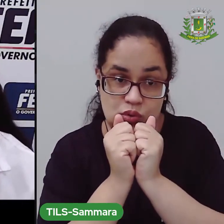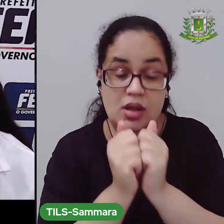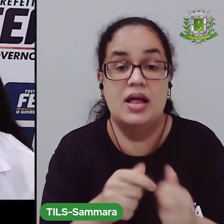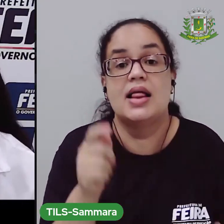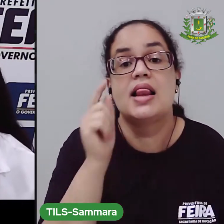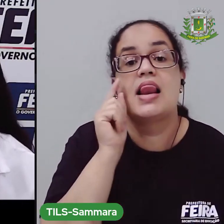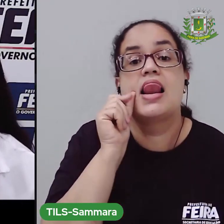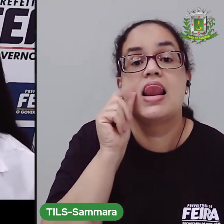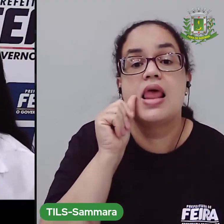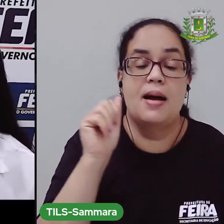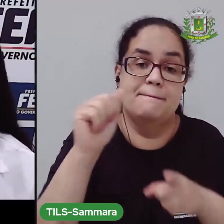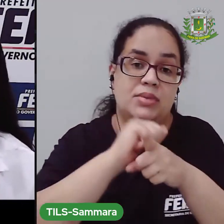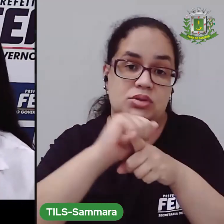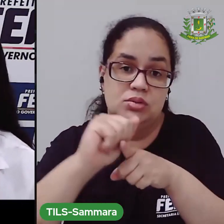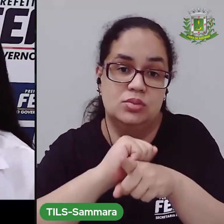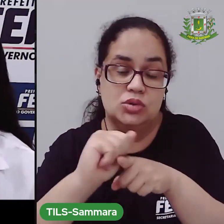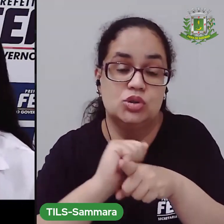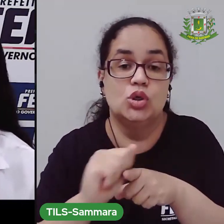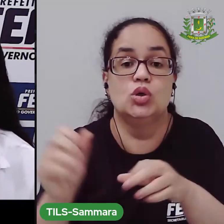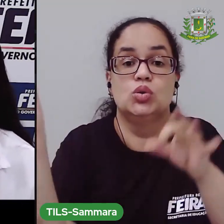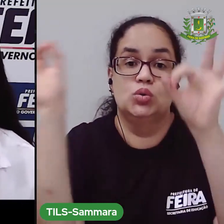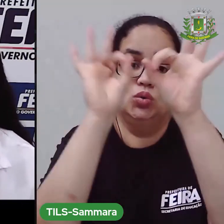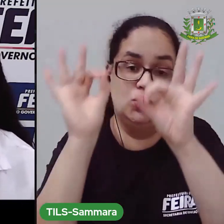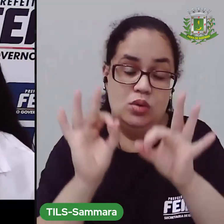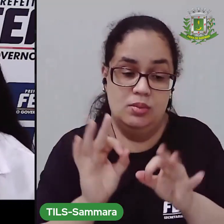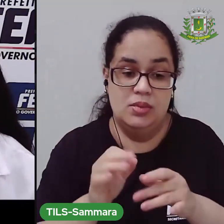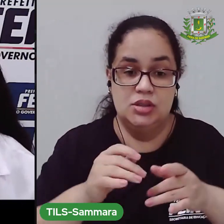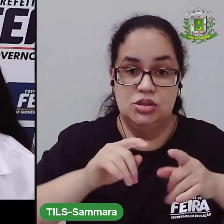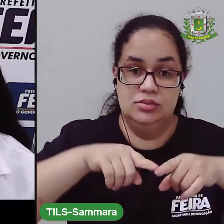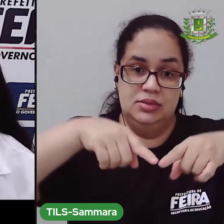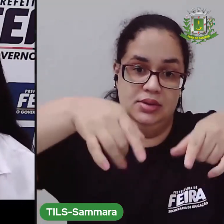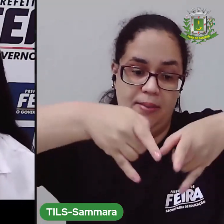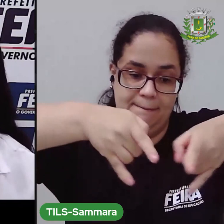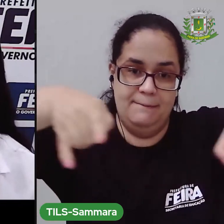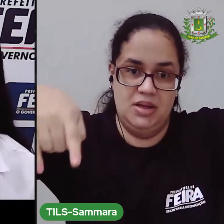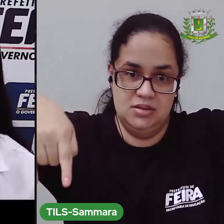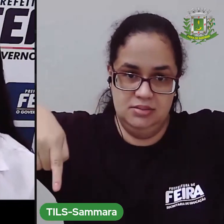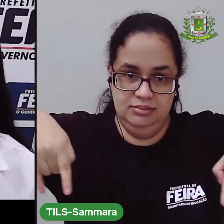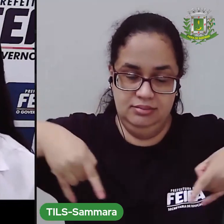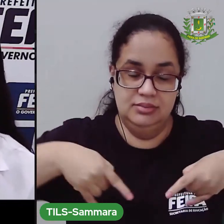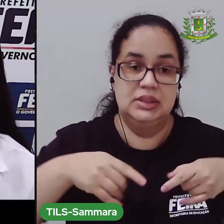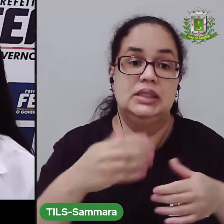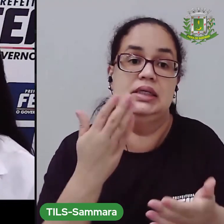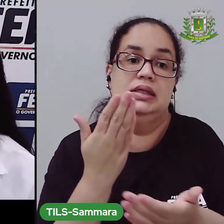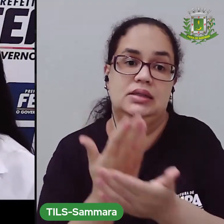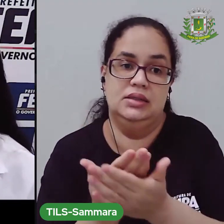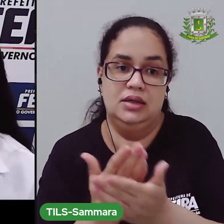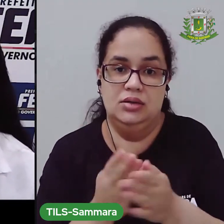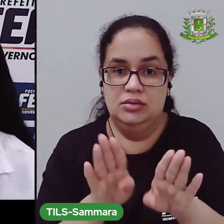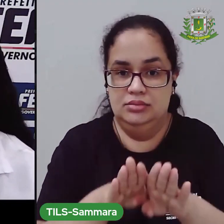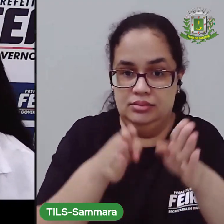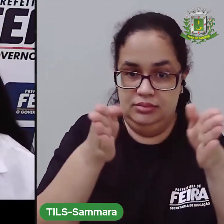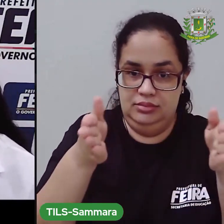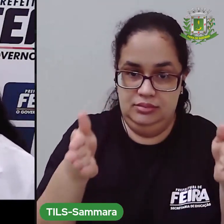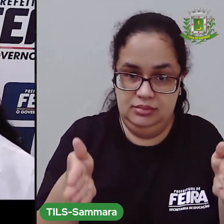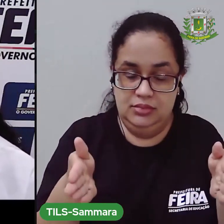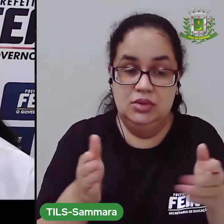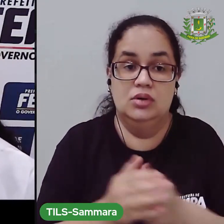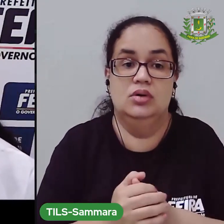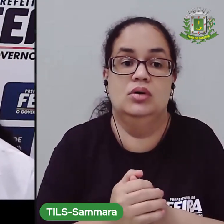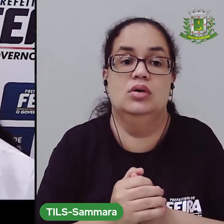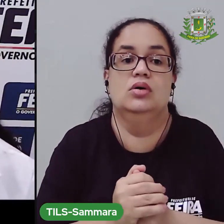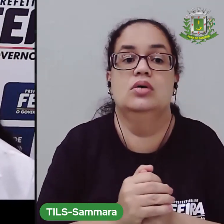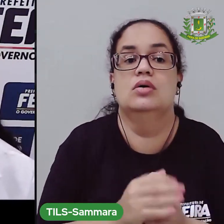lápis, borracha, tudo arrumado na mesa, para a gente responder durante a aula, certo? Já vou